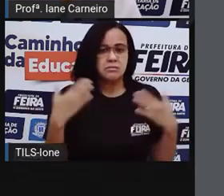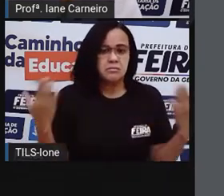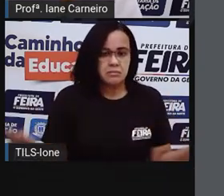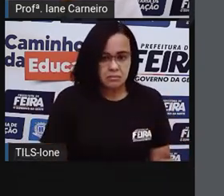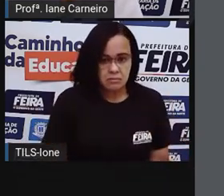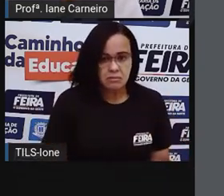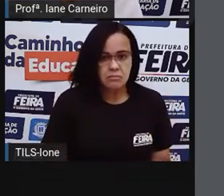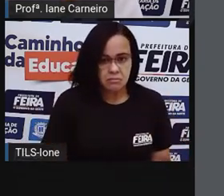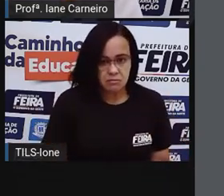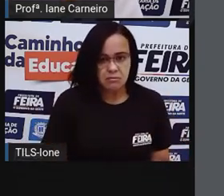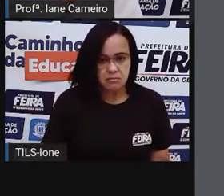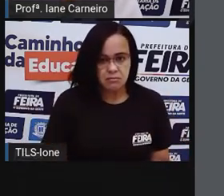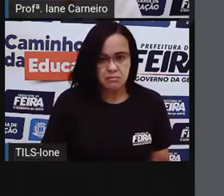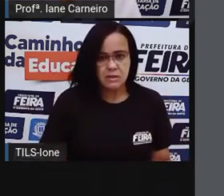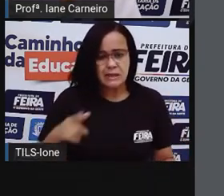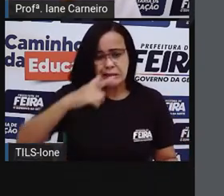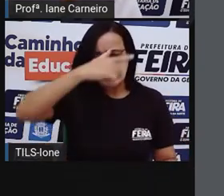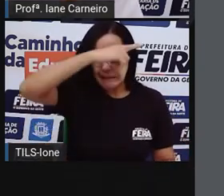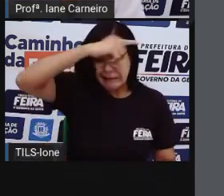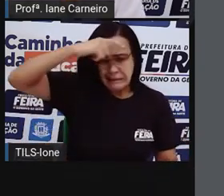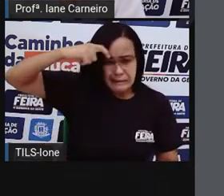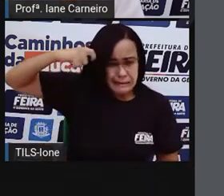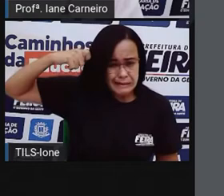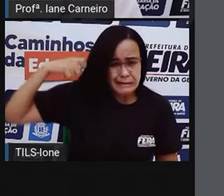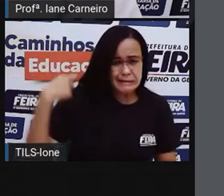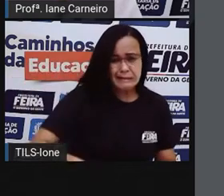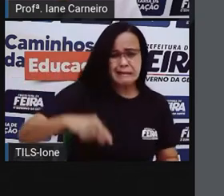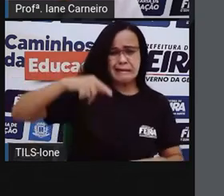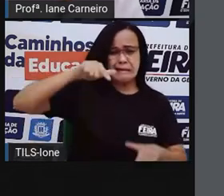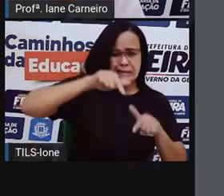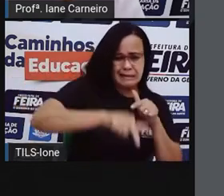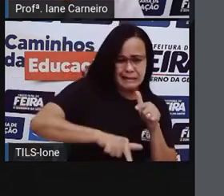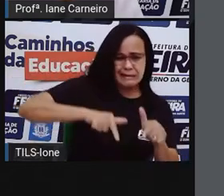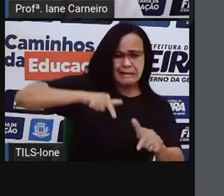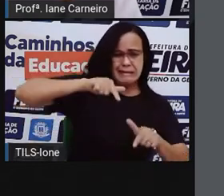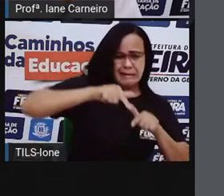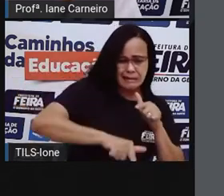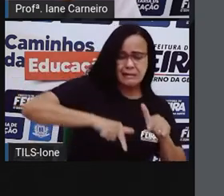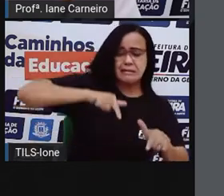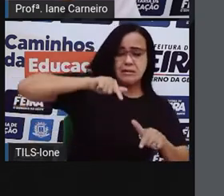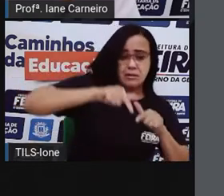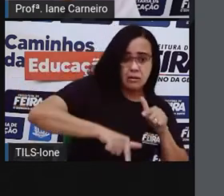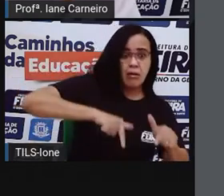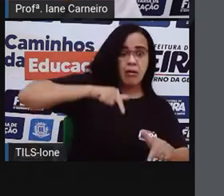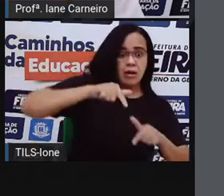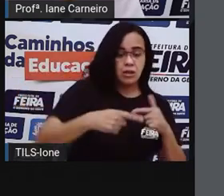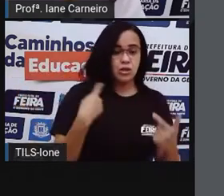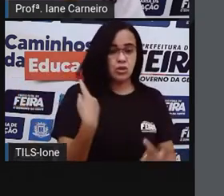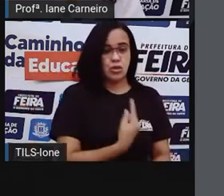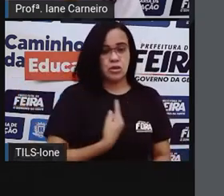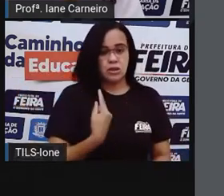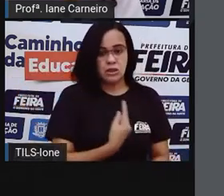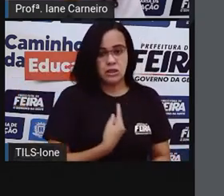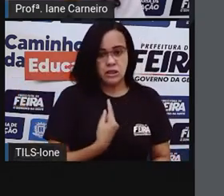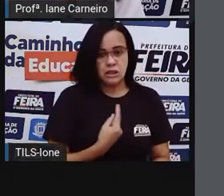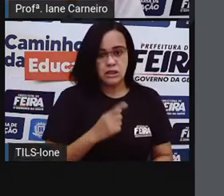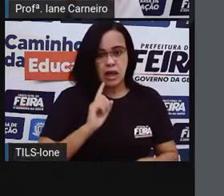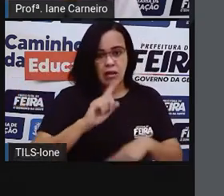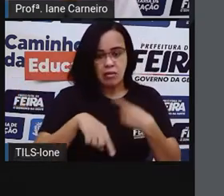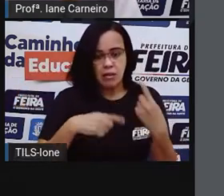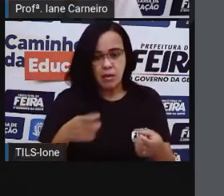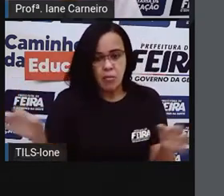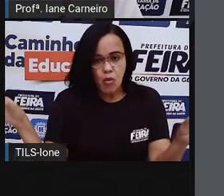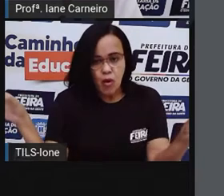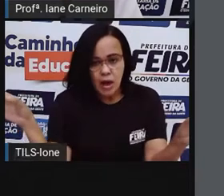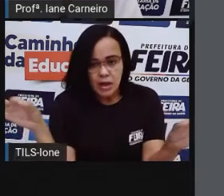afinco, trabalhou assim duro, até moer o milho todo. Quando voltou do moinho com